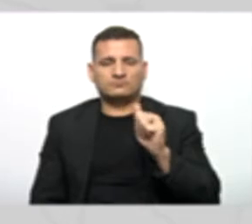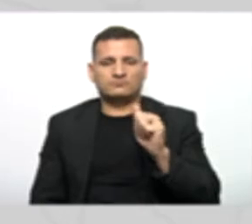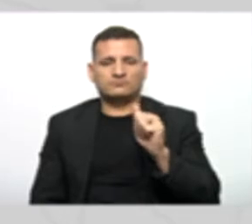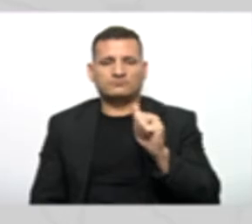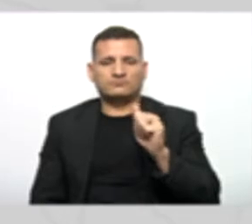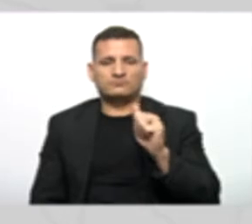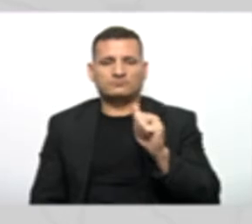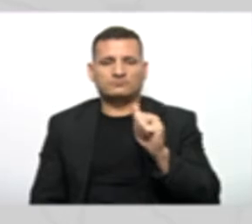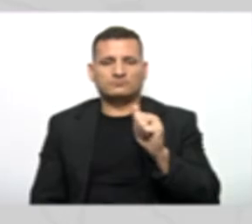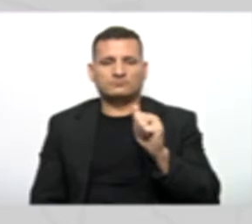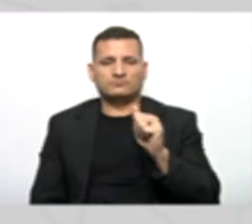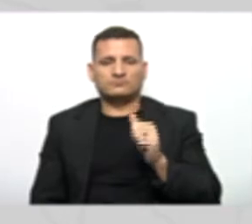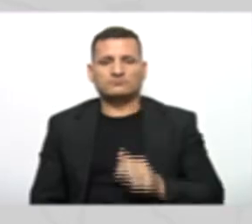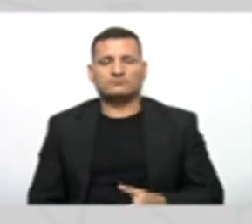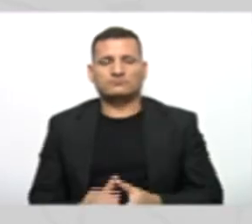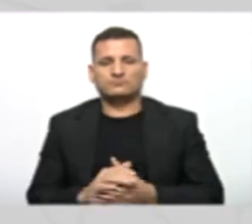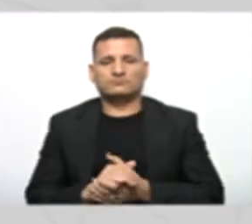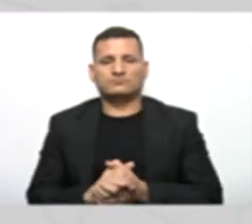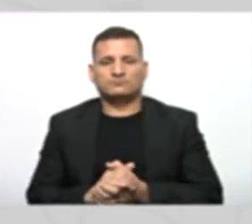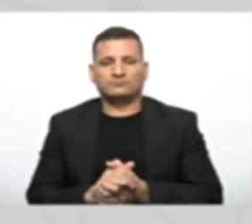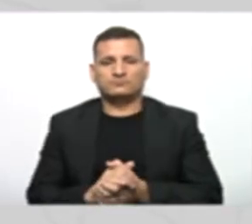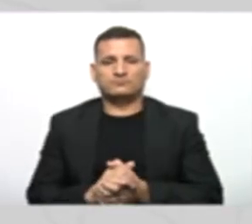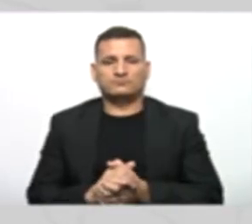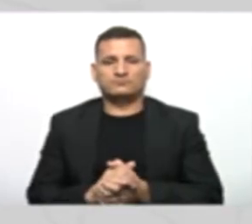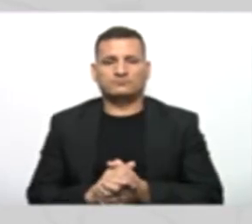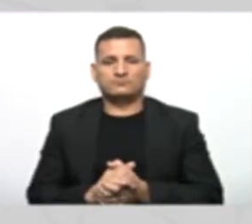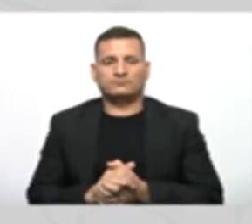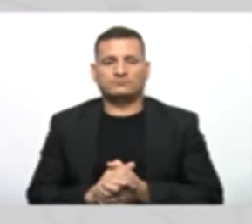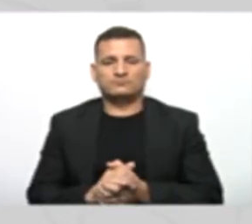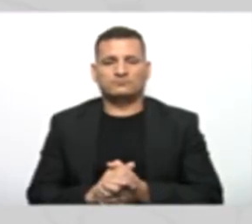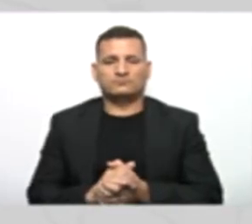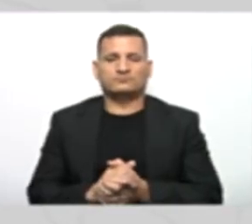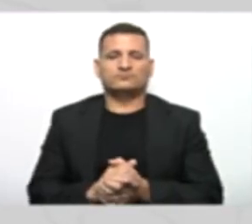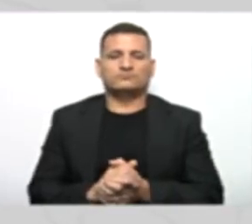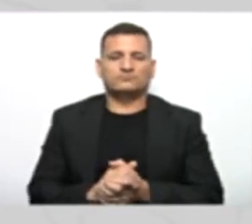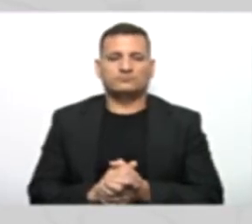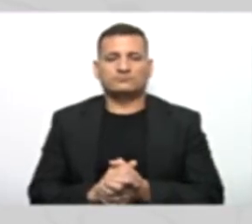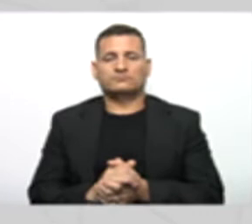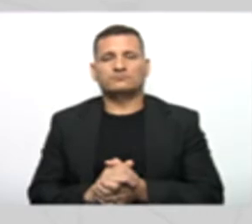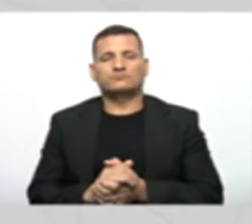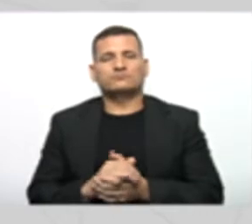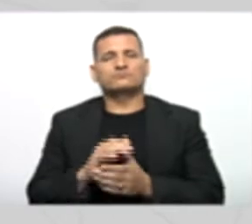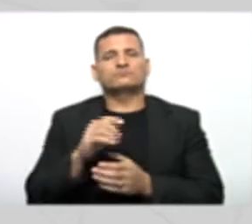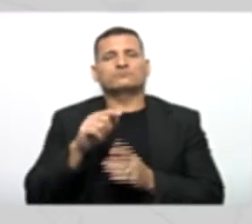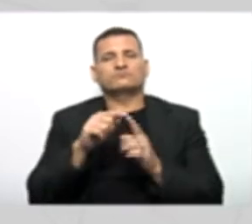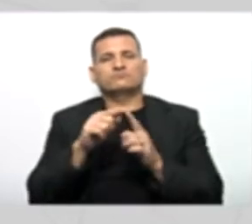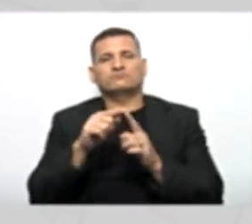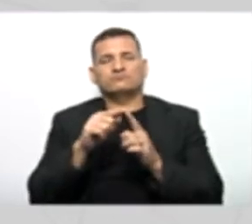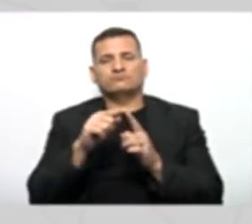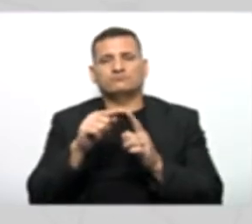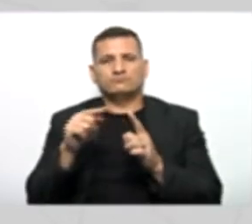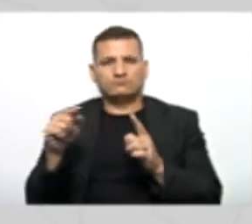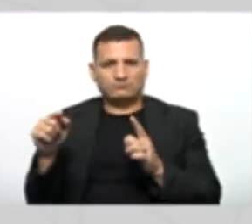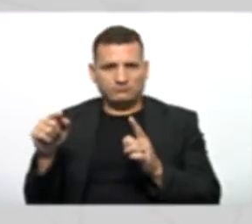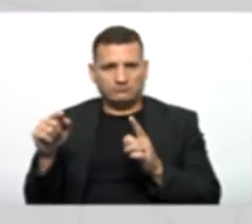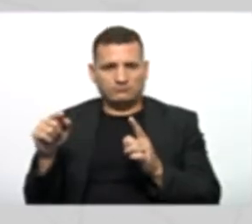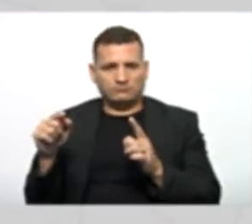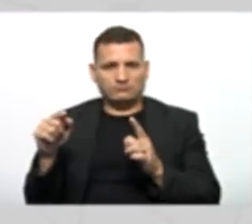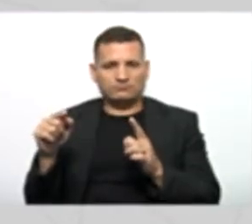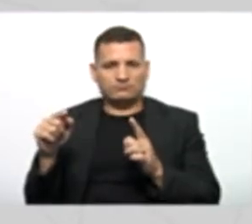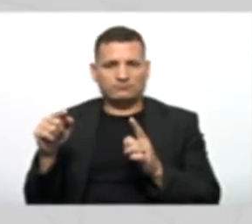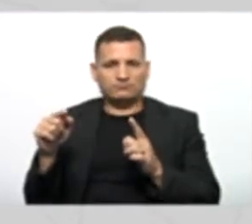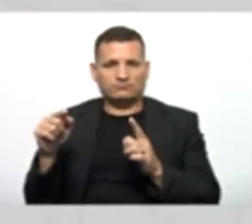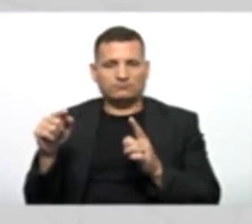Mas as outras características dela, que são comuns à classe pessoa jurídica, vão ser dadas